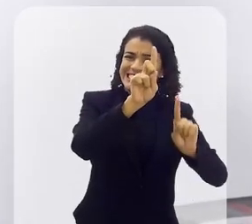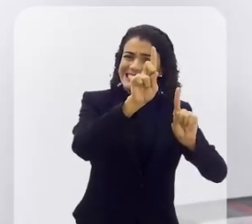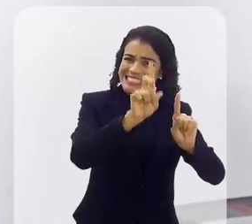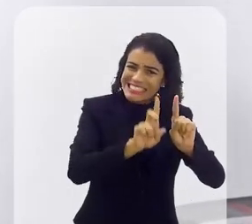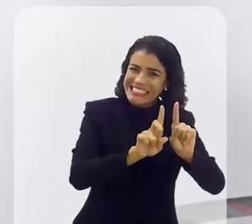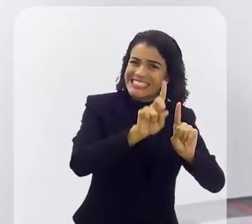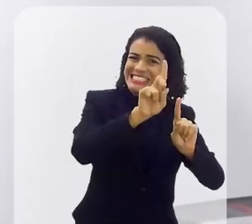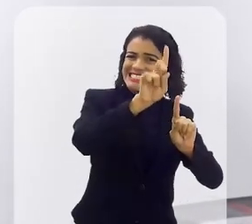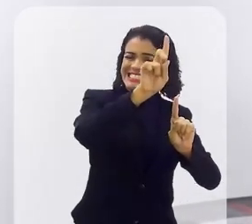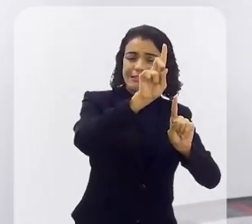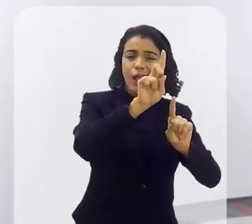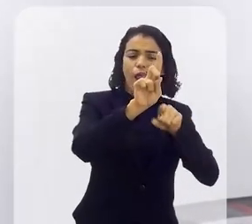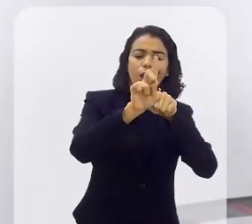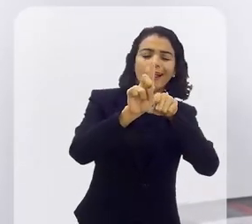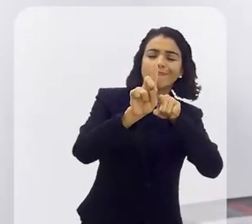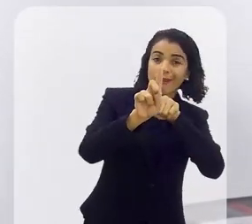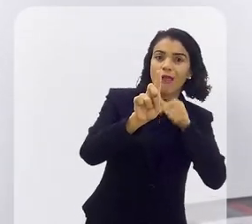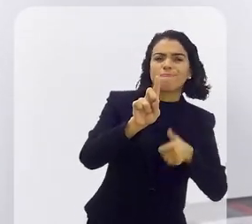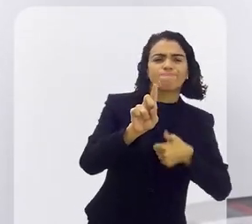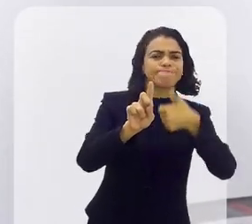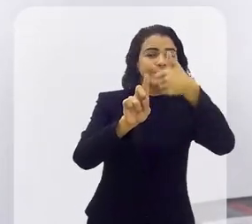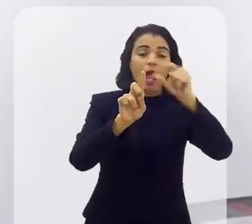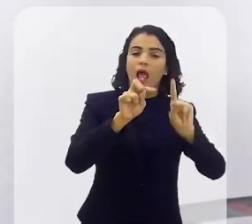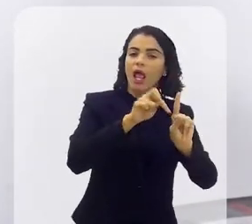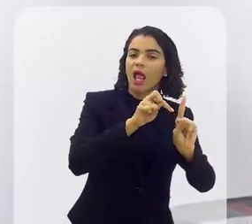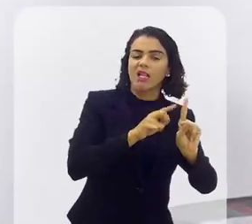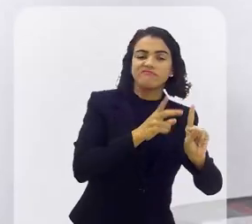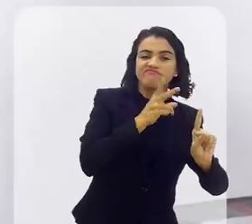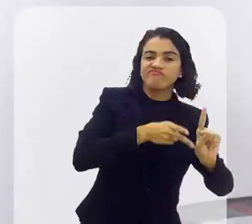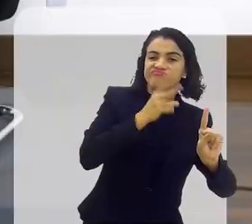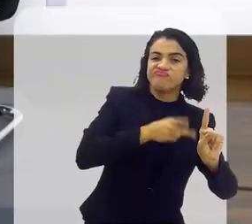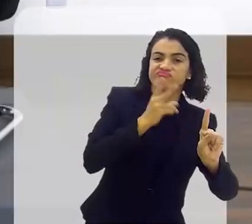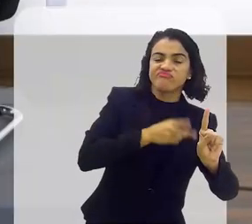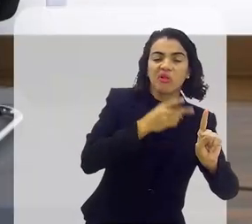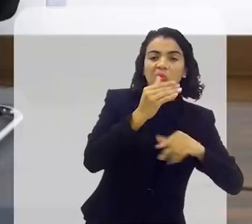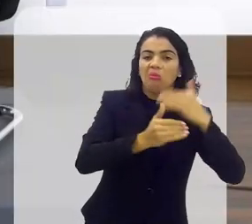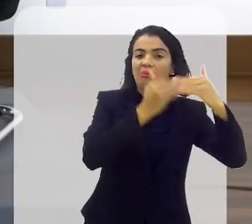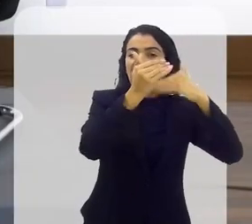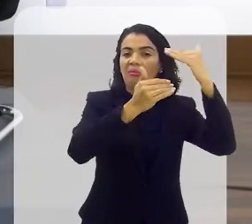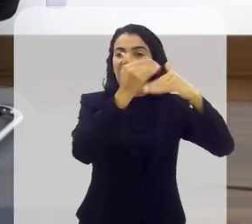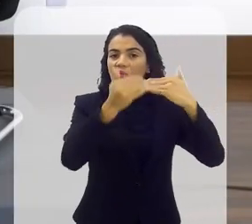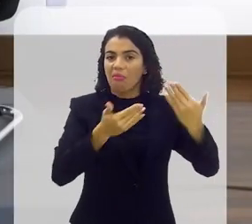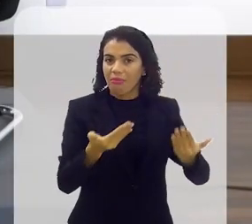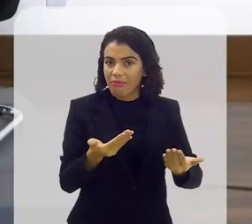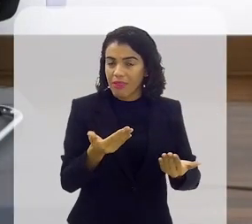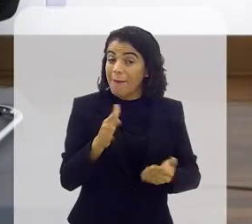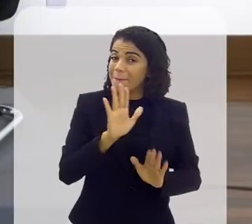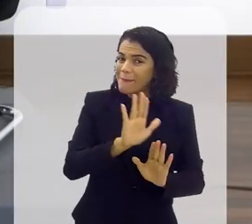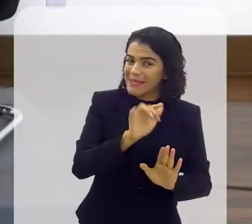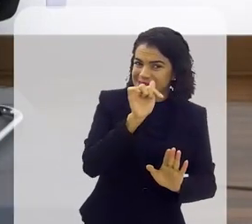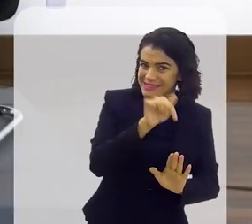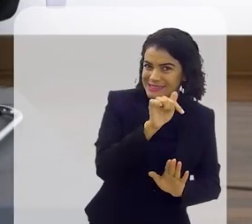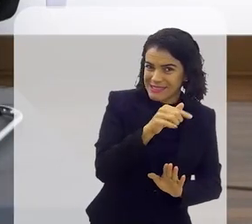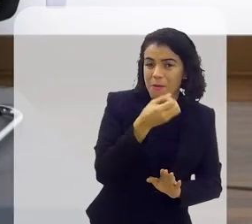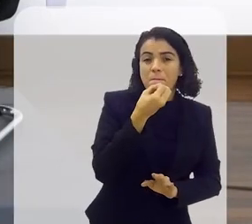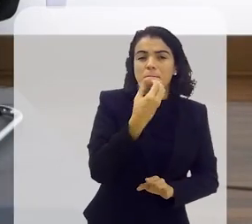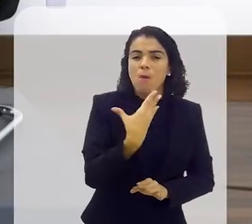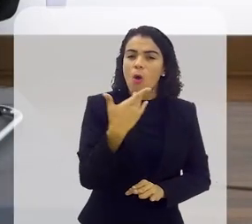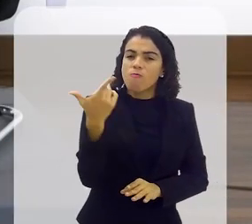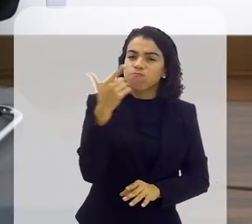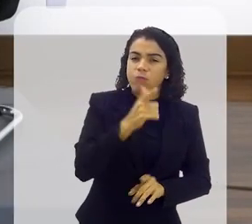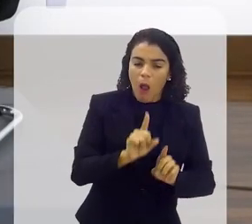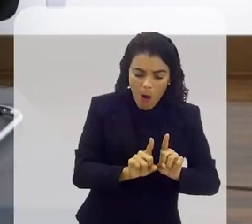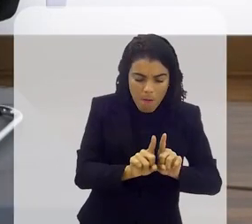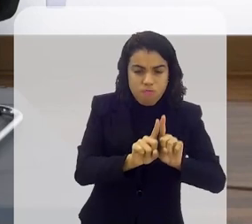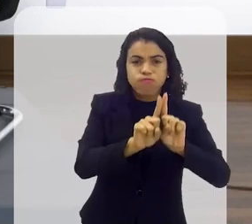precisava que ele rendesse para você para ele poder continuar e fazer né é mas isso